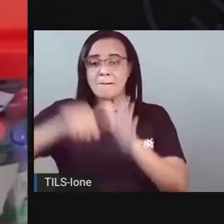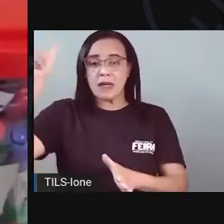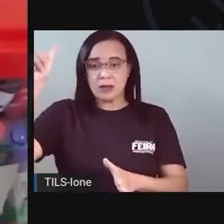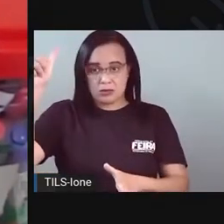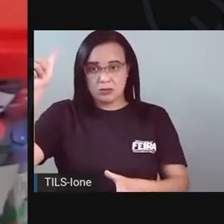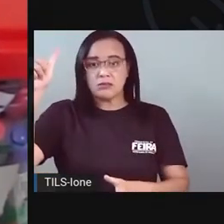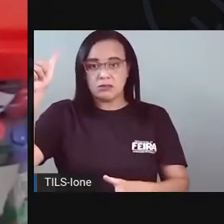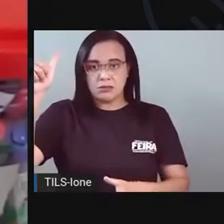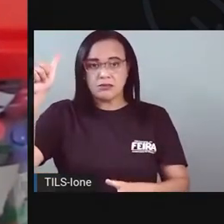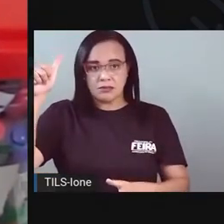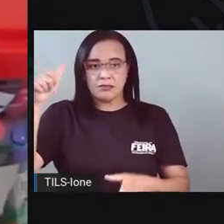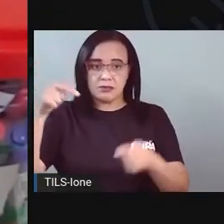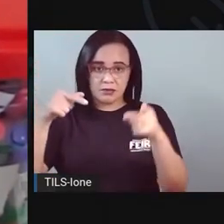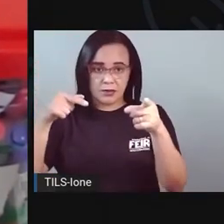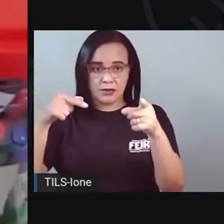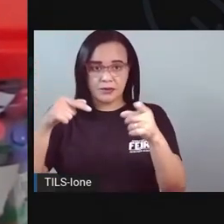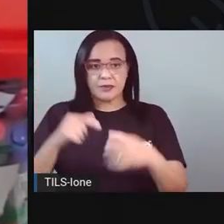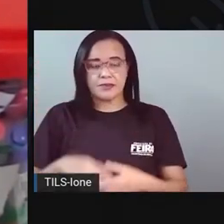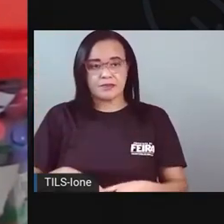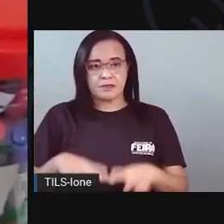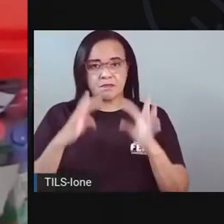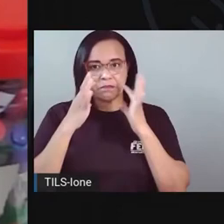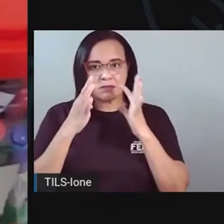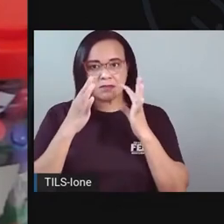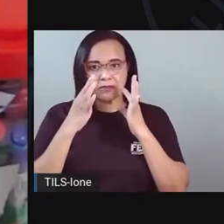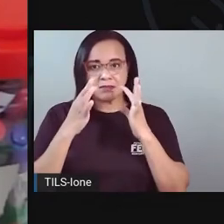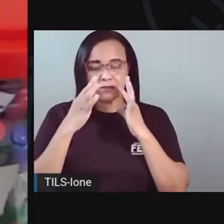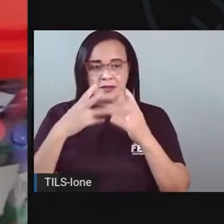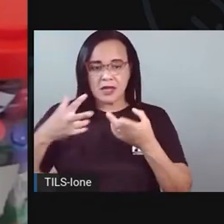pedacinho aqui. O a gente vai fazer? Corta, ó.